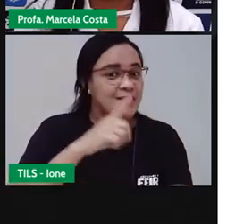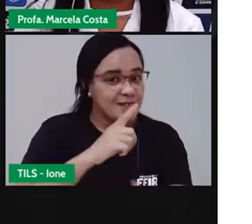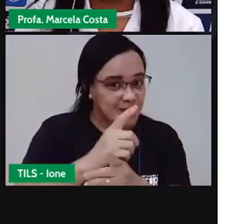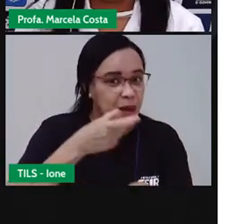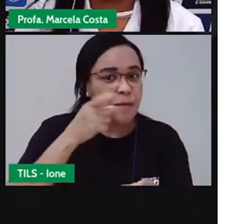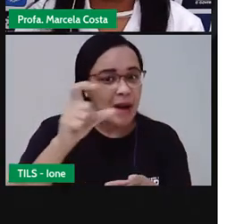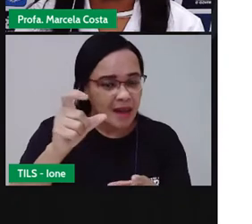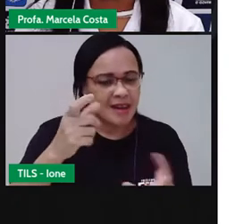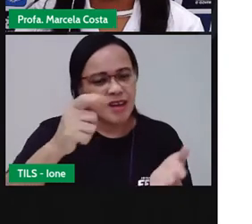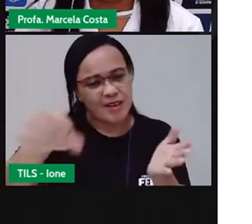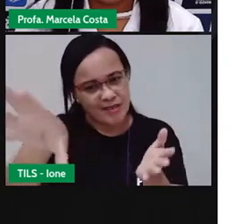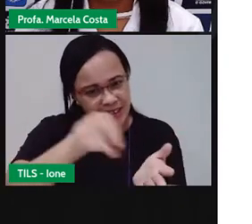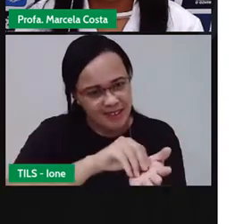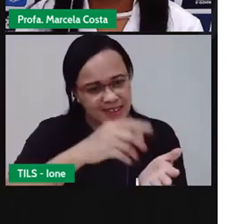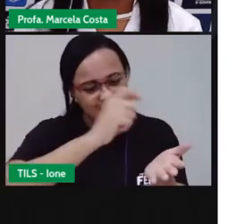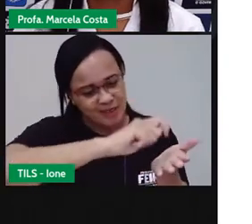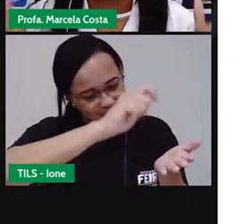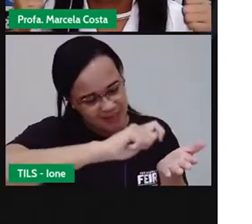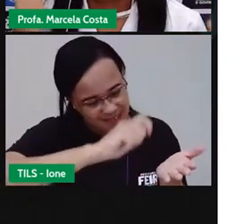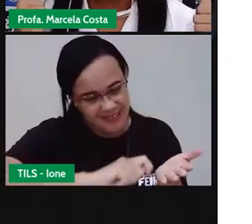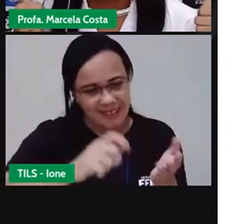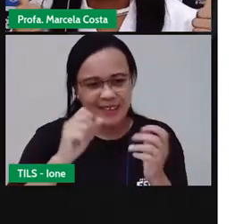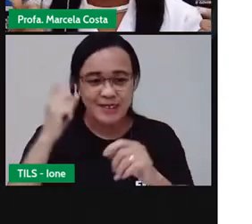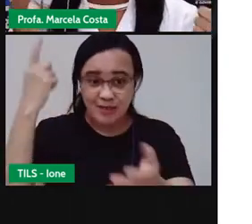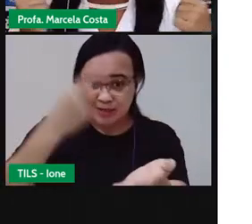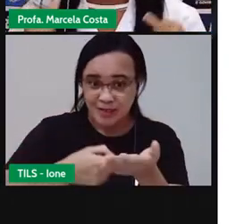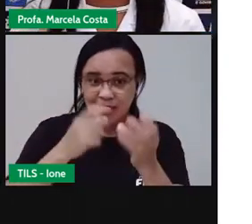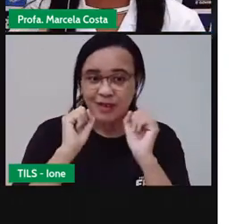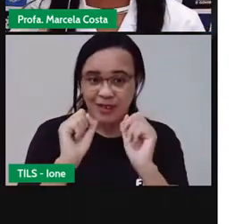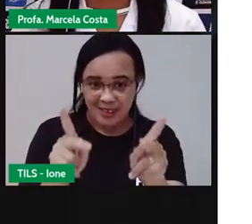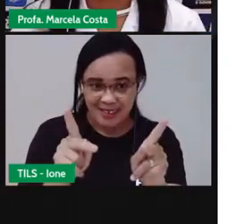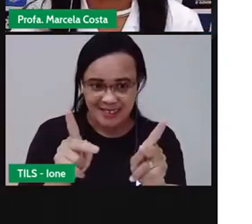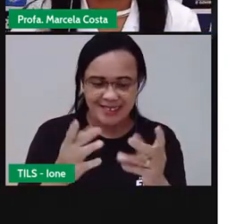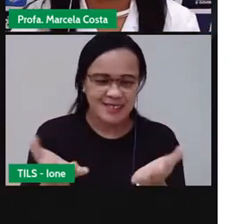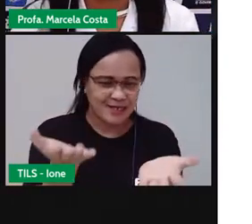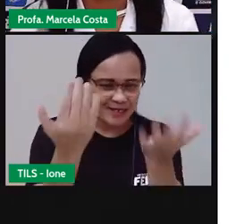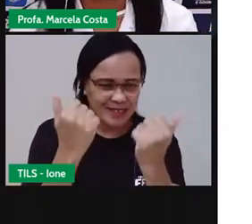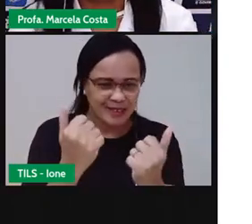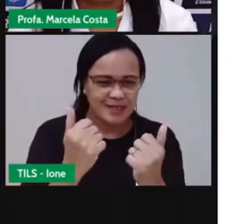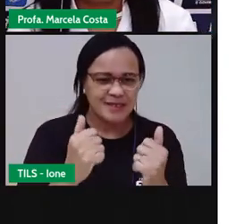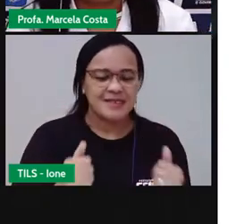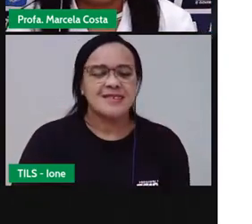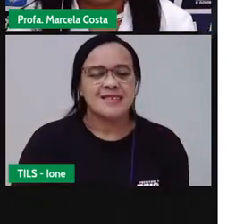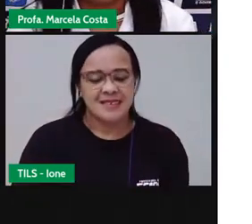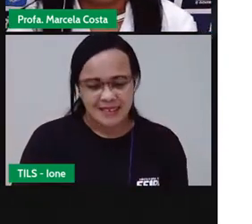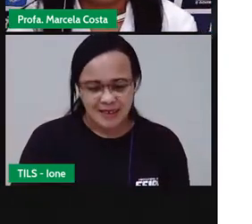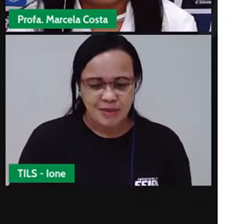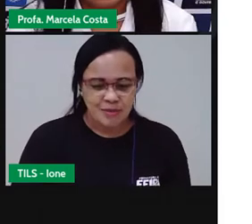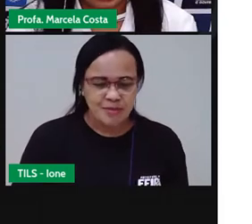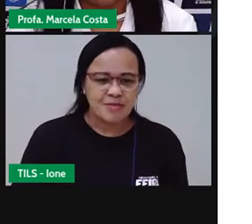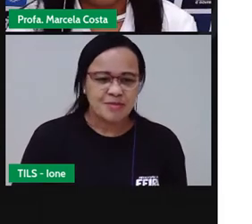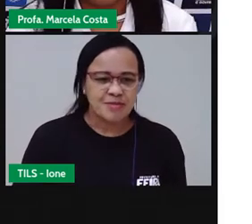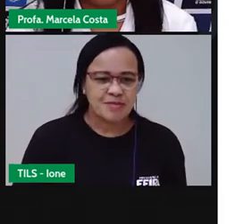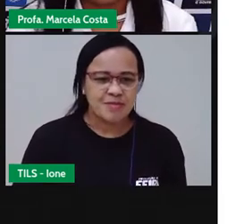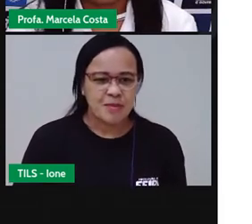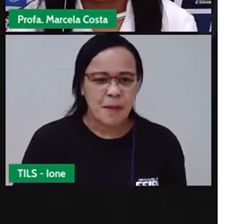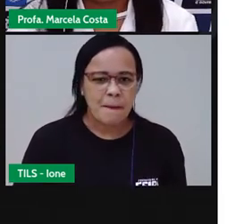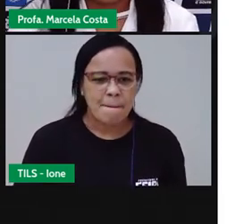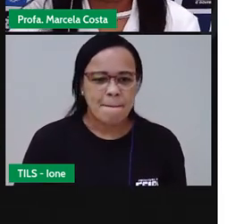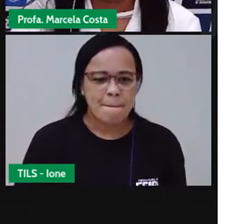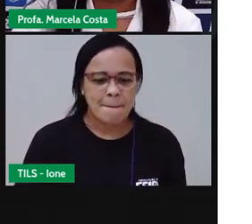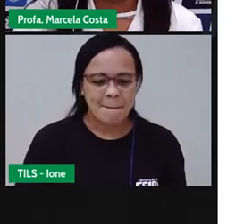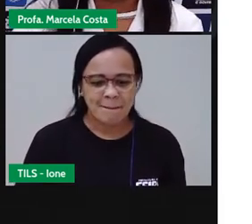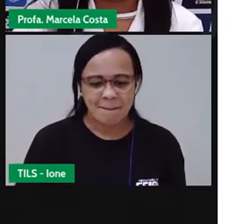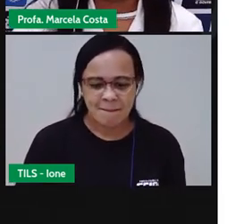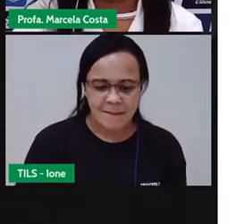e escrever no caderno. Combinado? Vamos lá. Vamos lá agora com a nossa